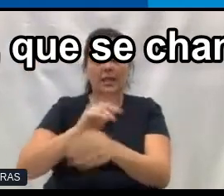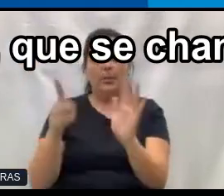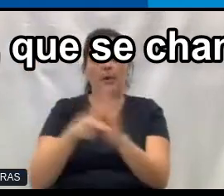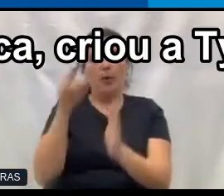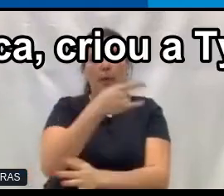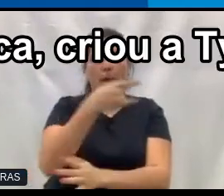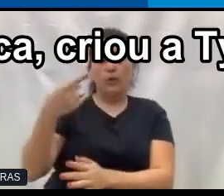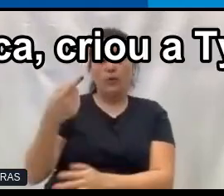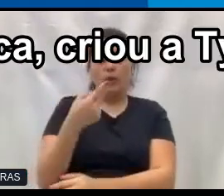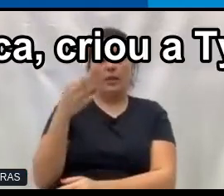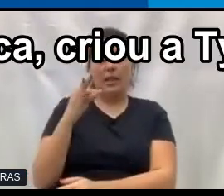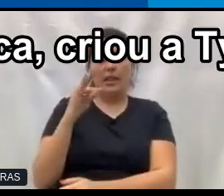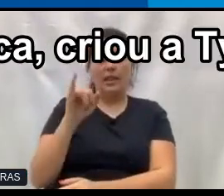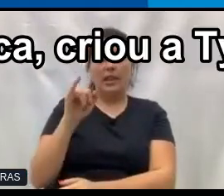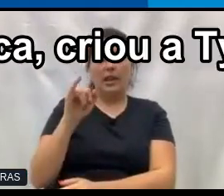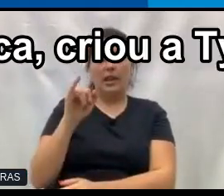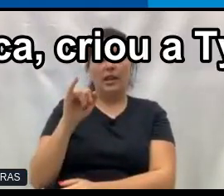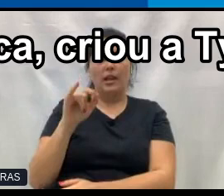se chamava Thay.